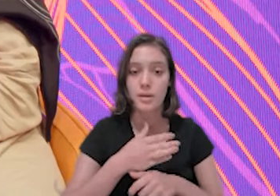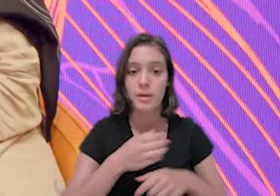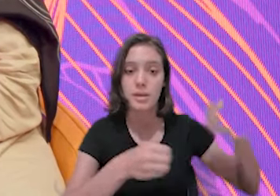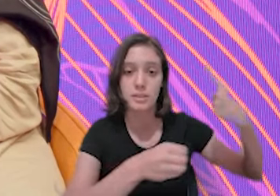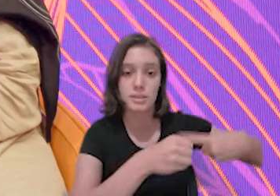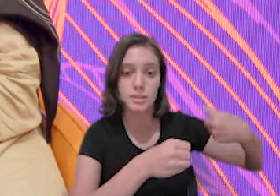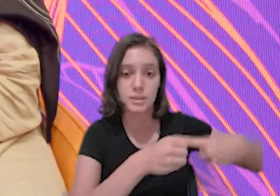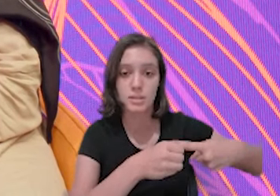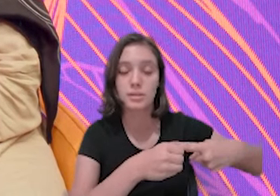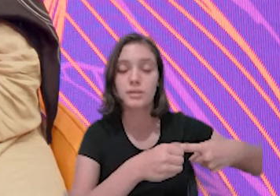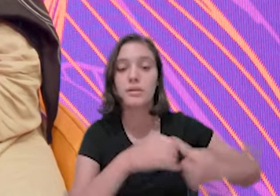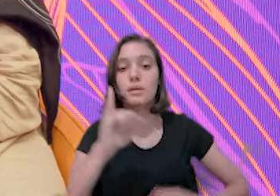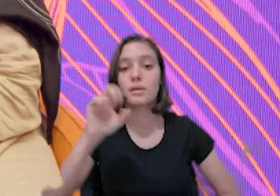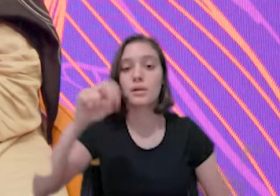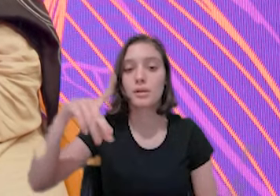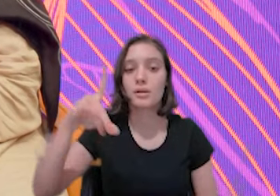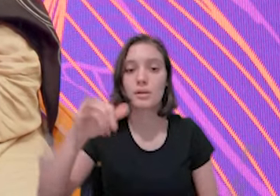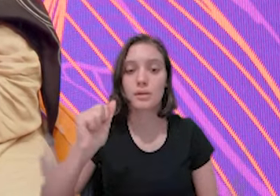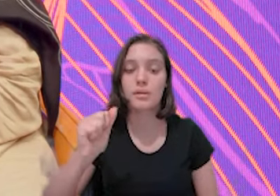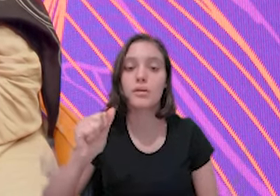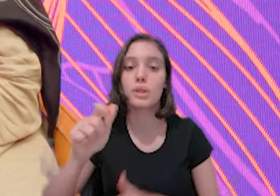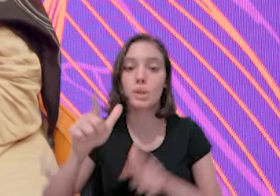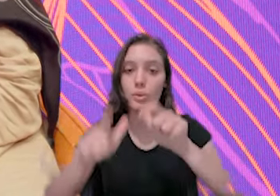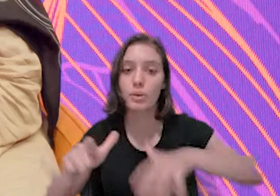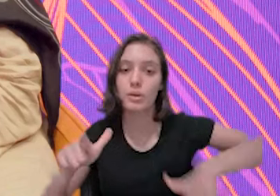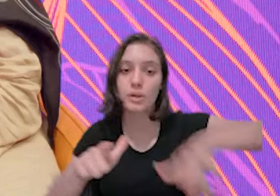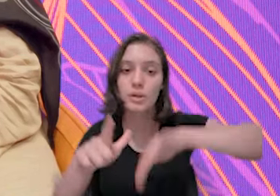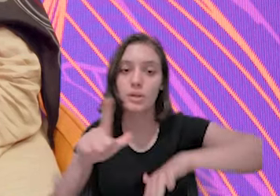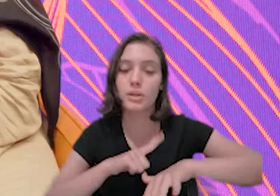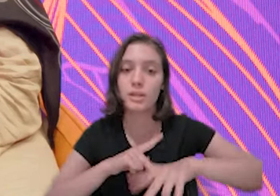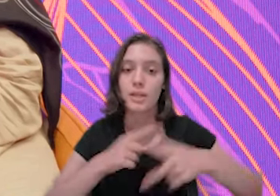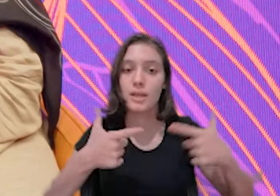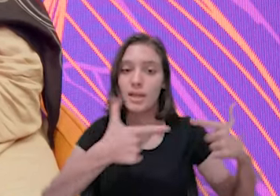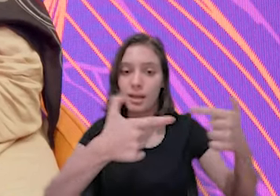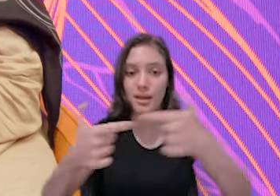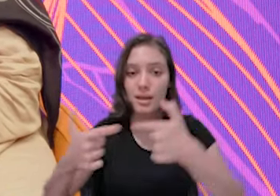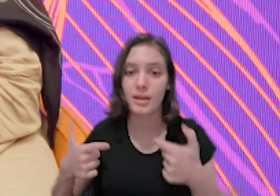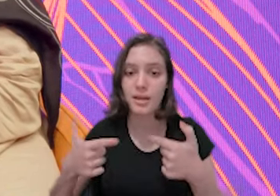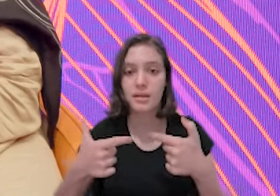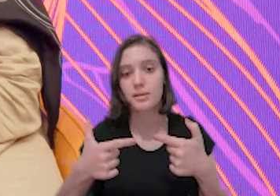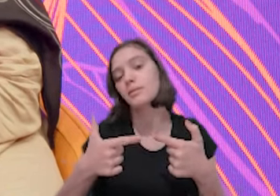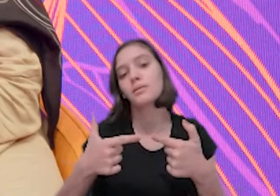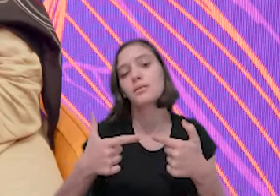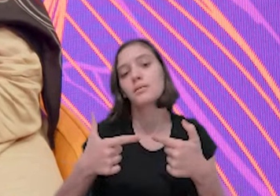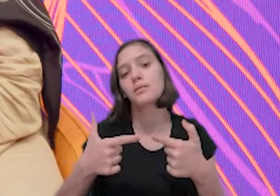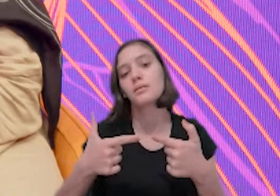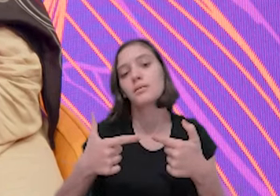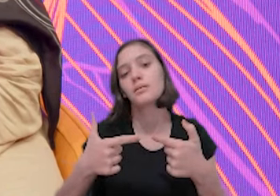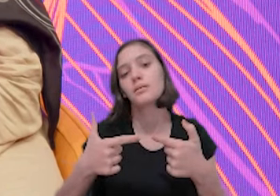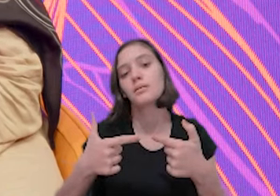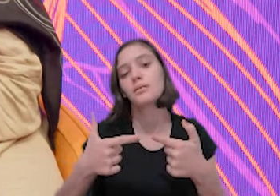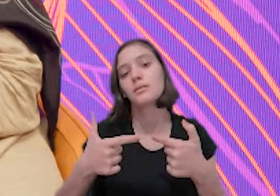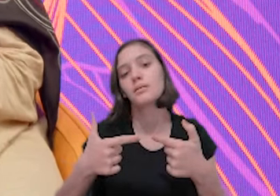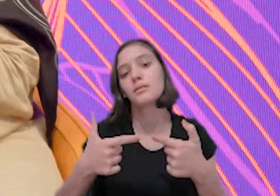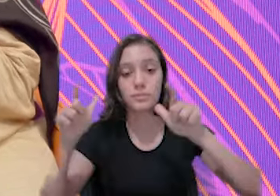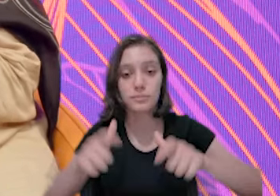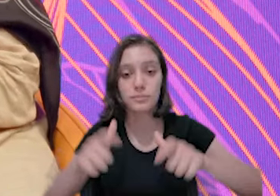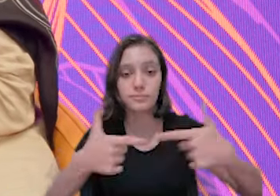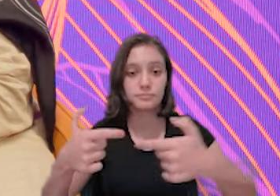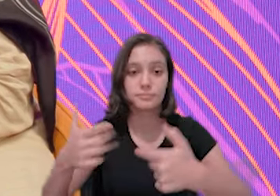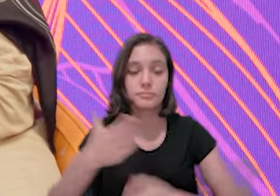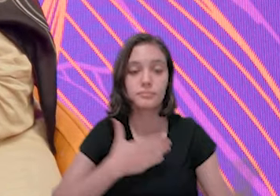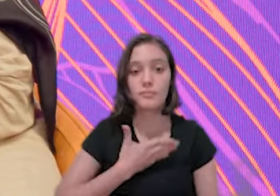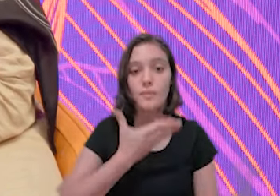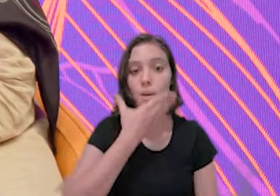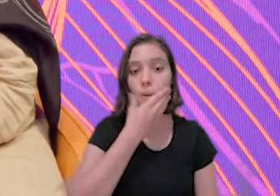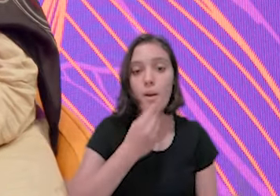Na minha cidade, Índia, tem um lugar, Kashmir, lá tem tipo guerra. Índia, Paquistão, briga dentro do